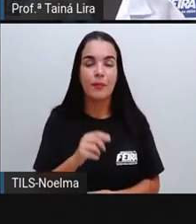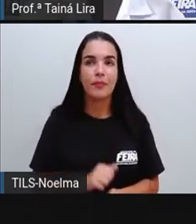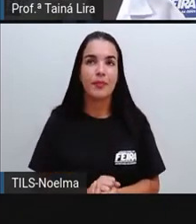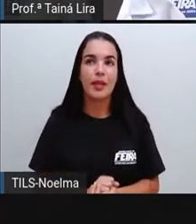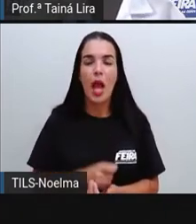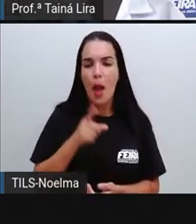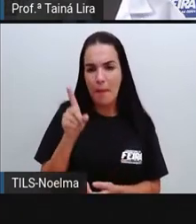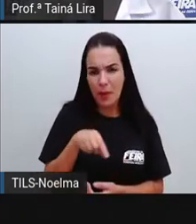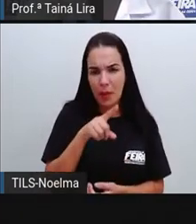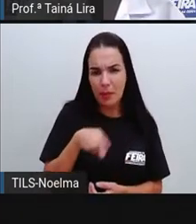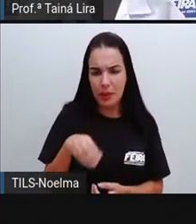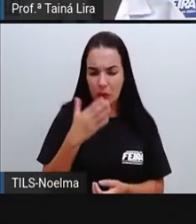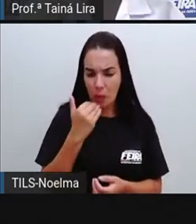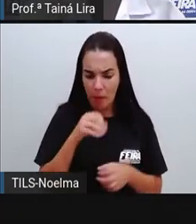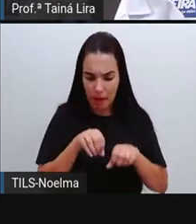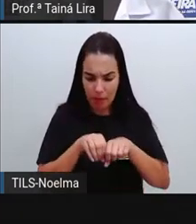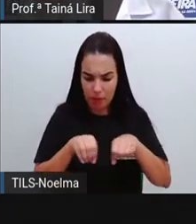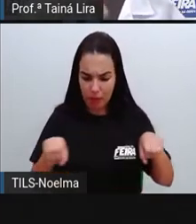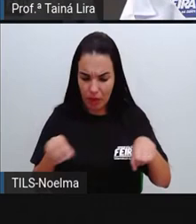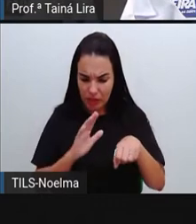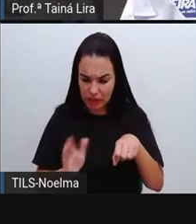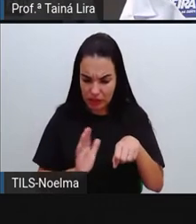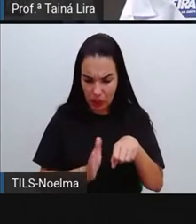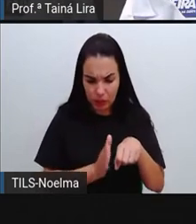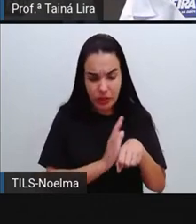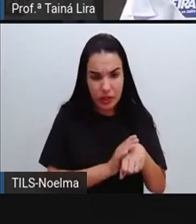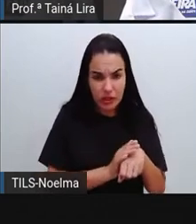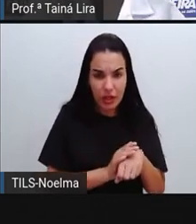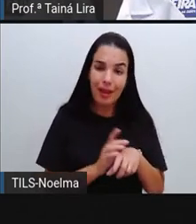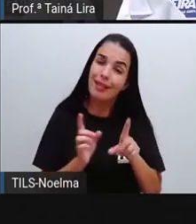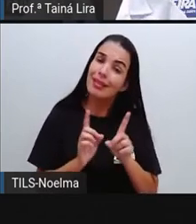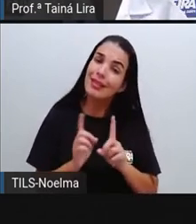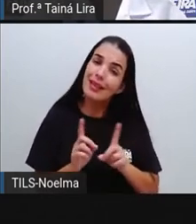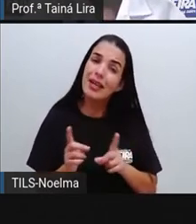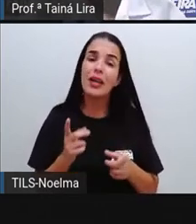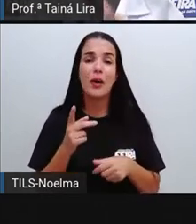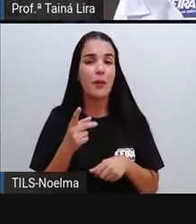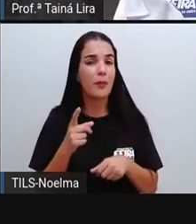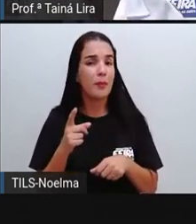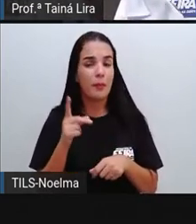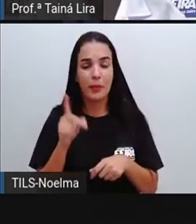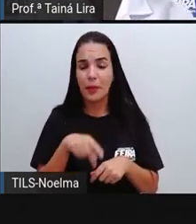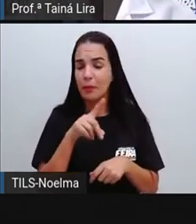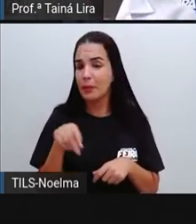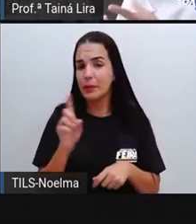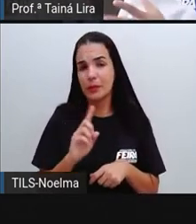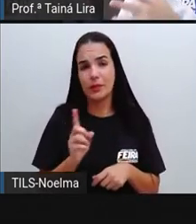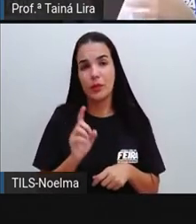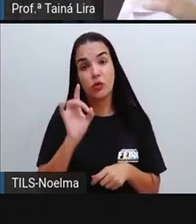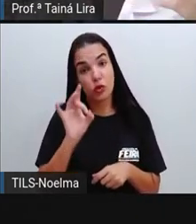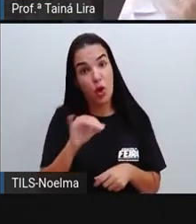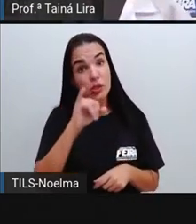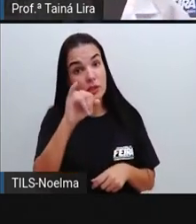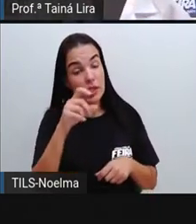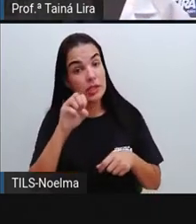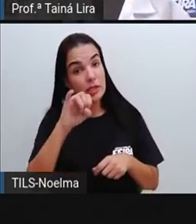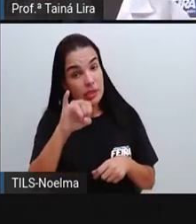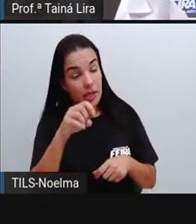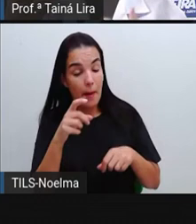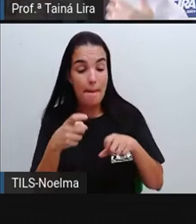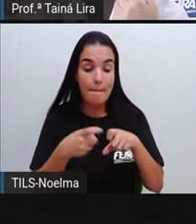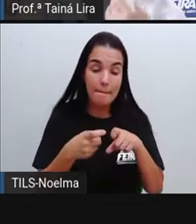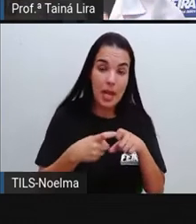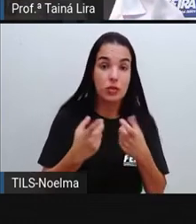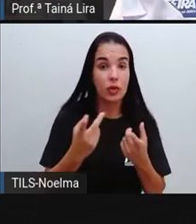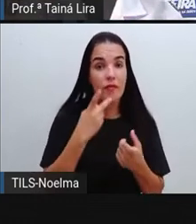salsicha, a não ser que você tenha algum problema de saúde e o médico proíba, mas se não, não é proibido. E por que, pró,